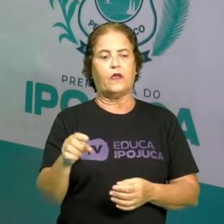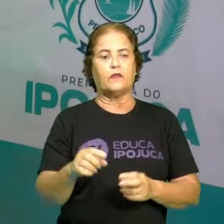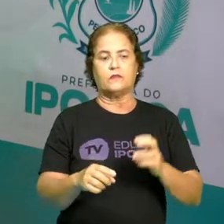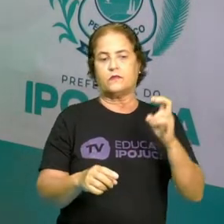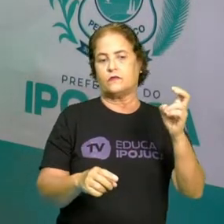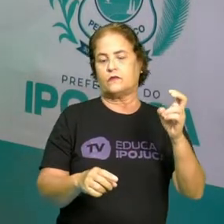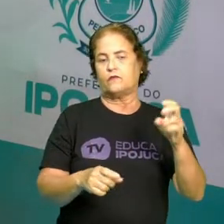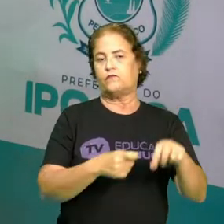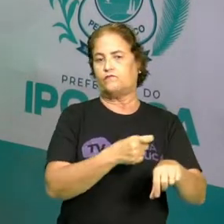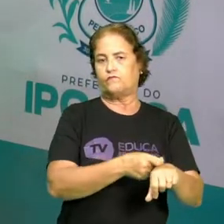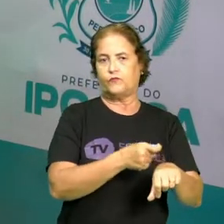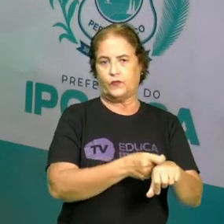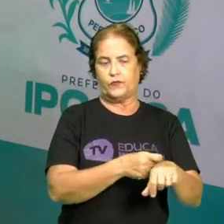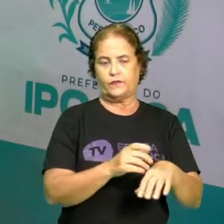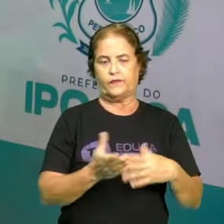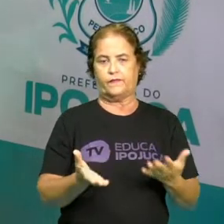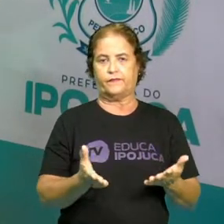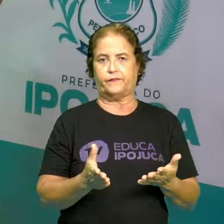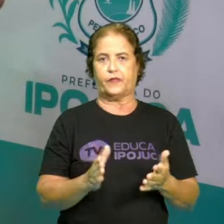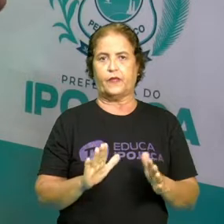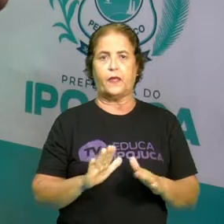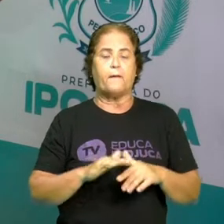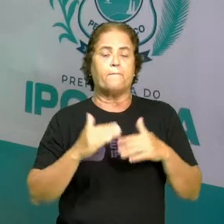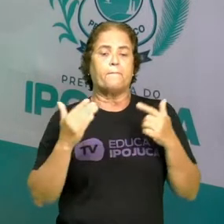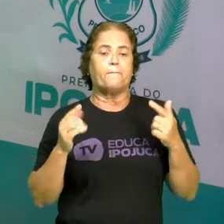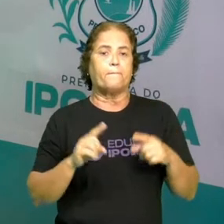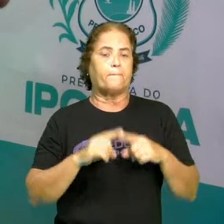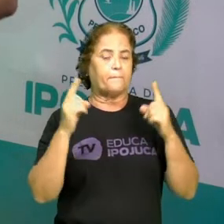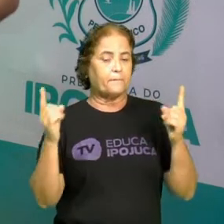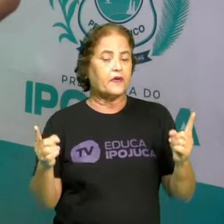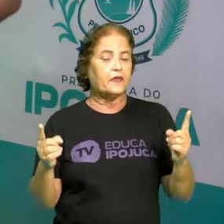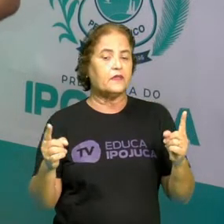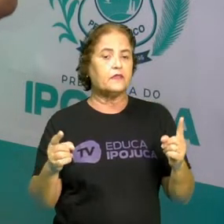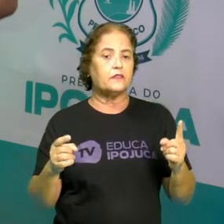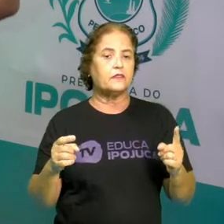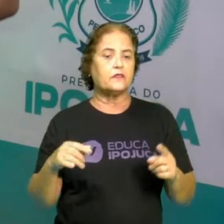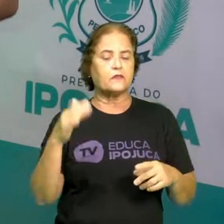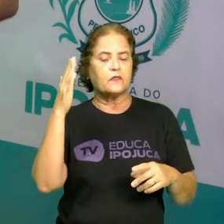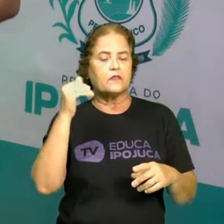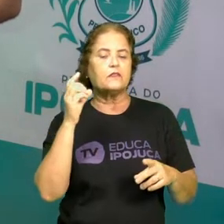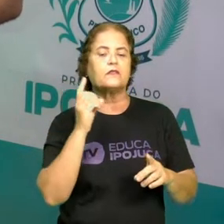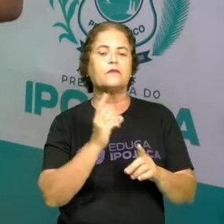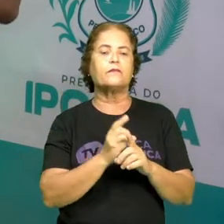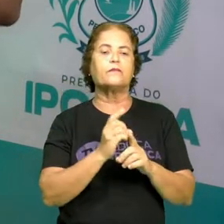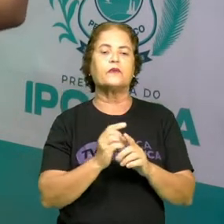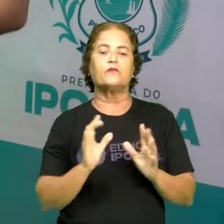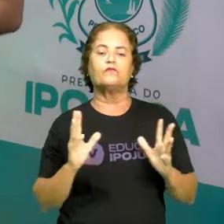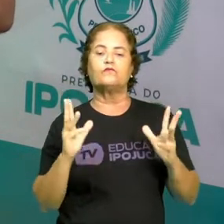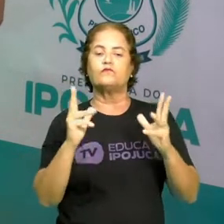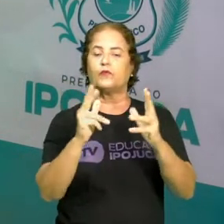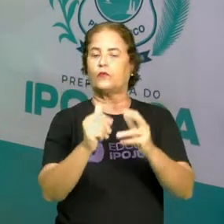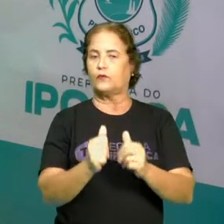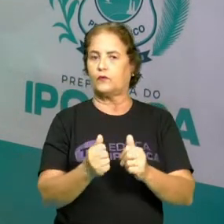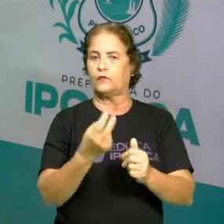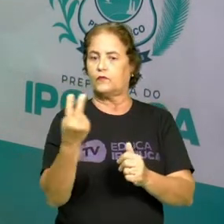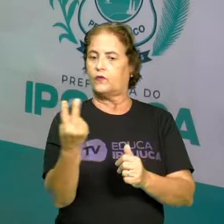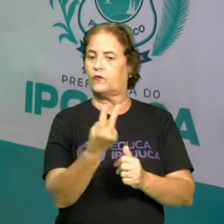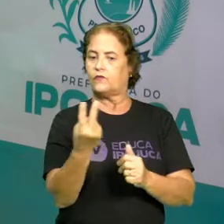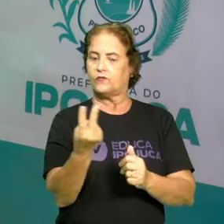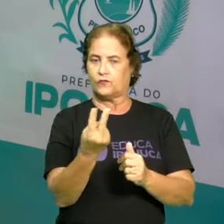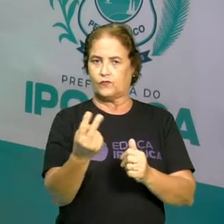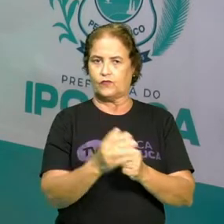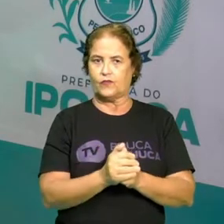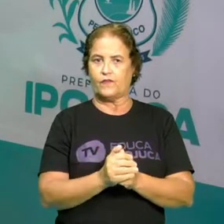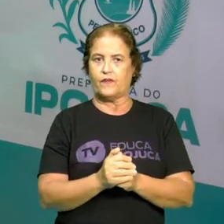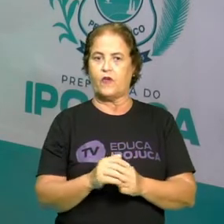Porém, se eu quiser descobrir o total das duas coleções, eu vou ter que juntar os dois